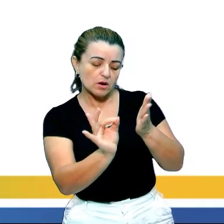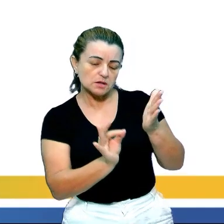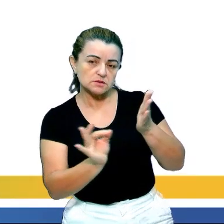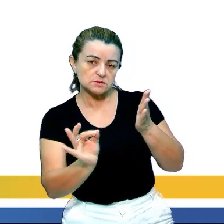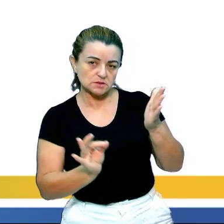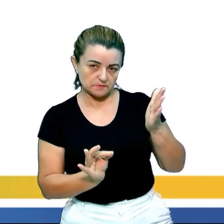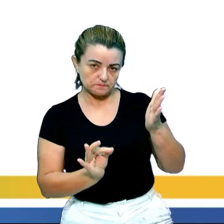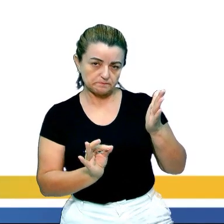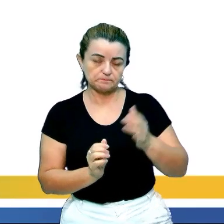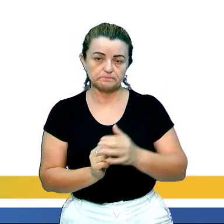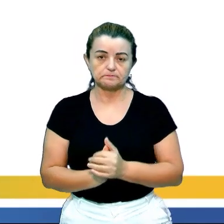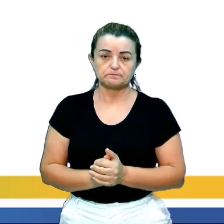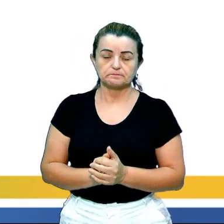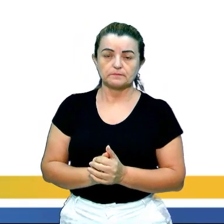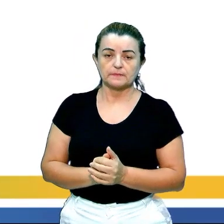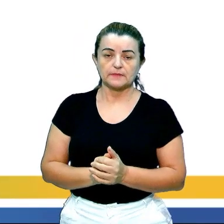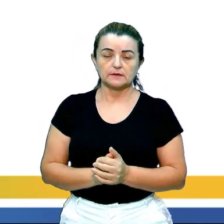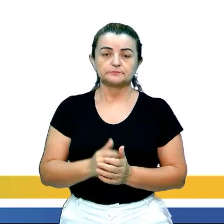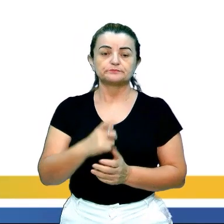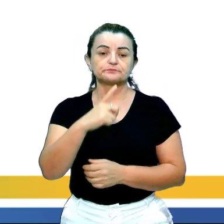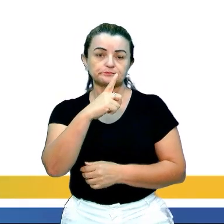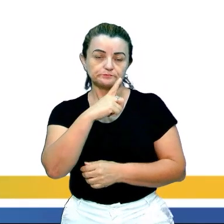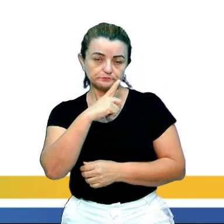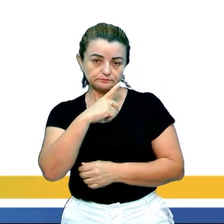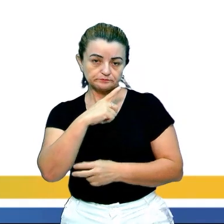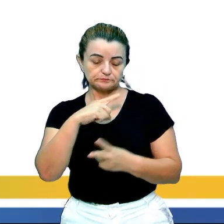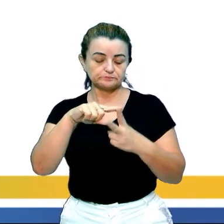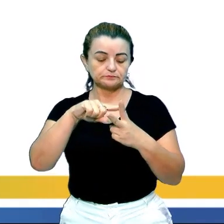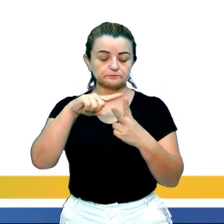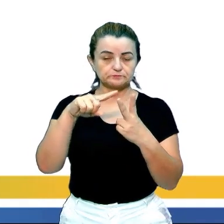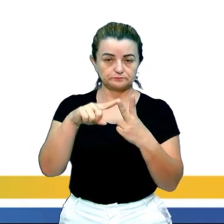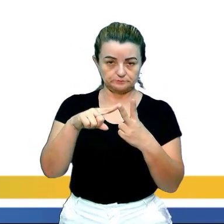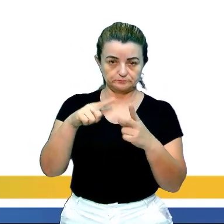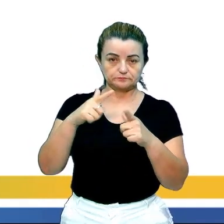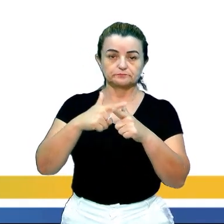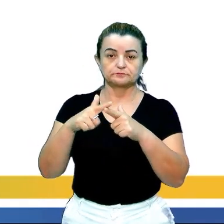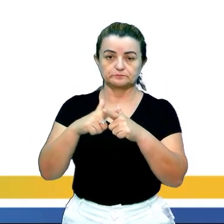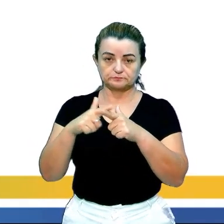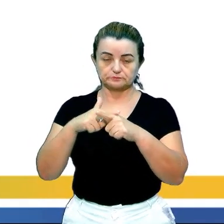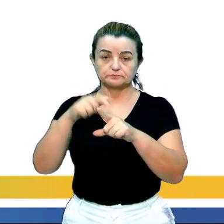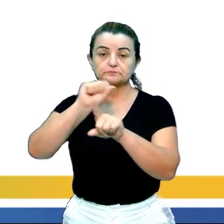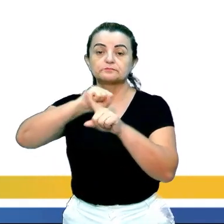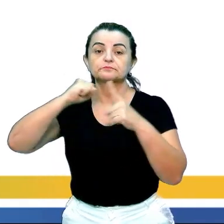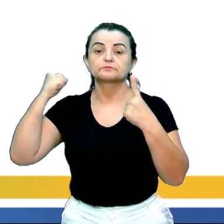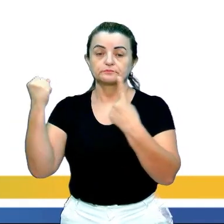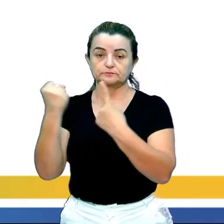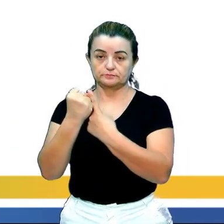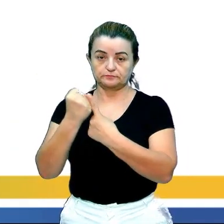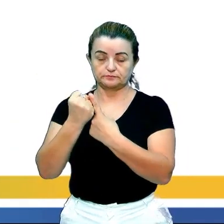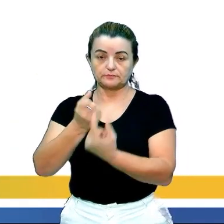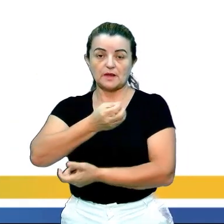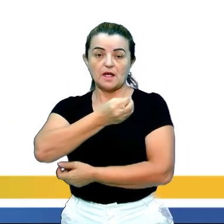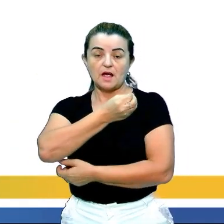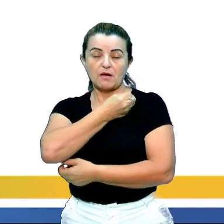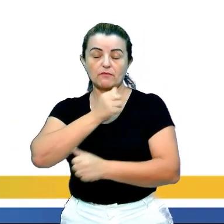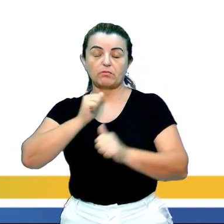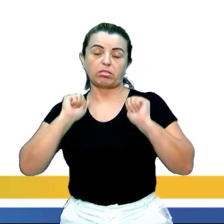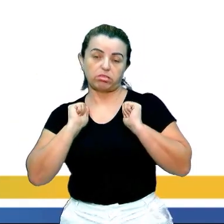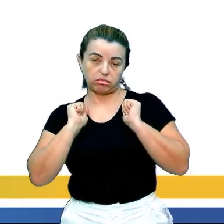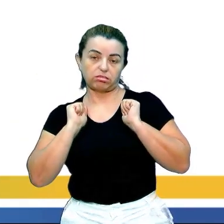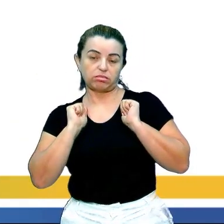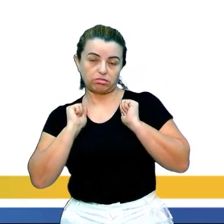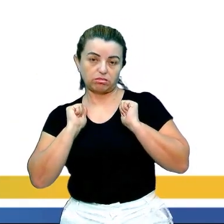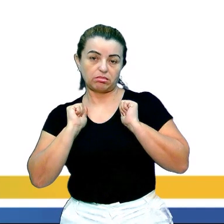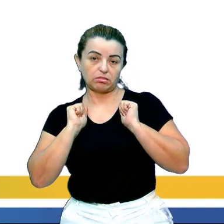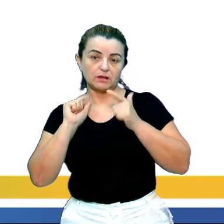Então, vamos lá. Existem dois problemas na sociedade. A vida sedentária e